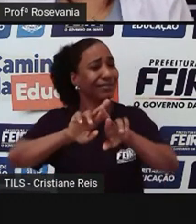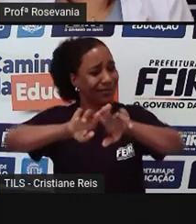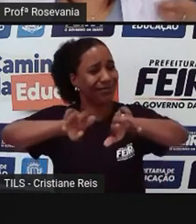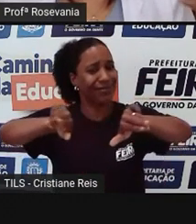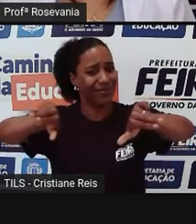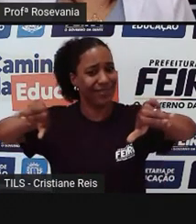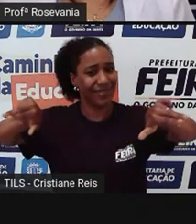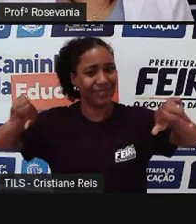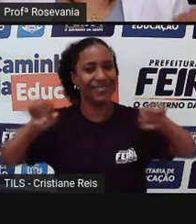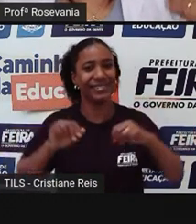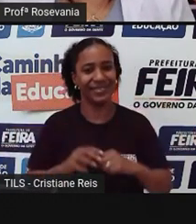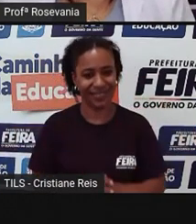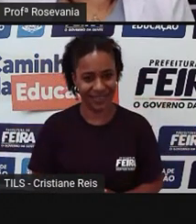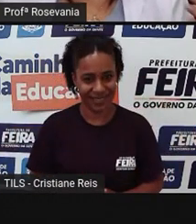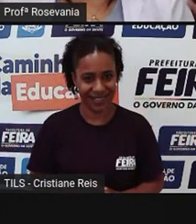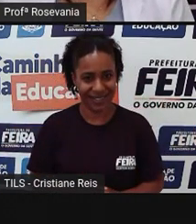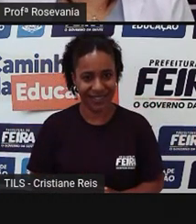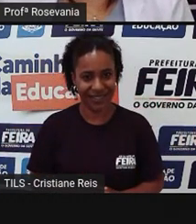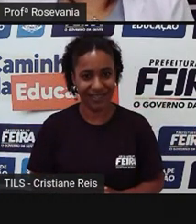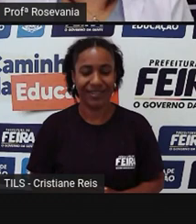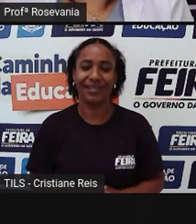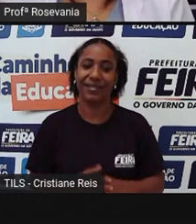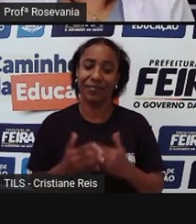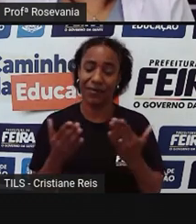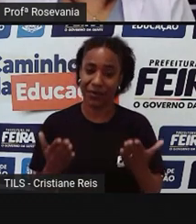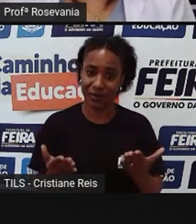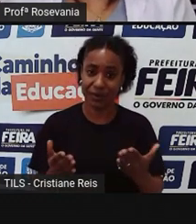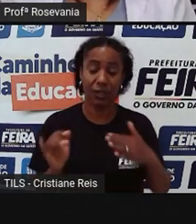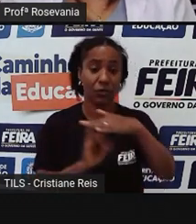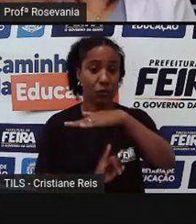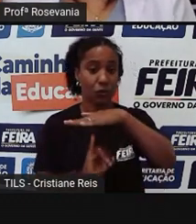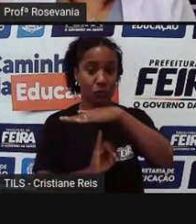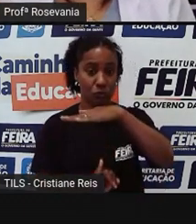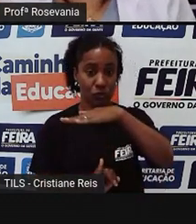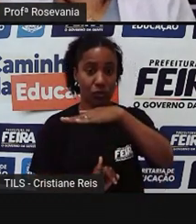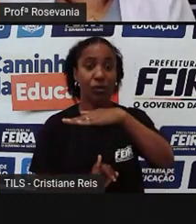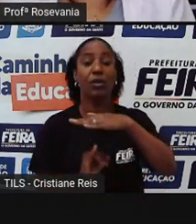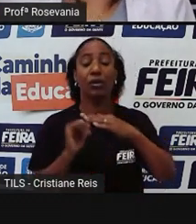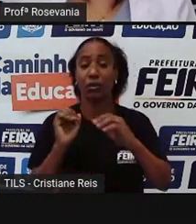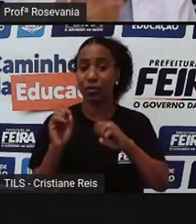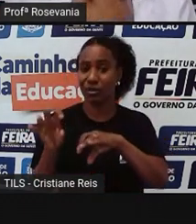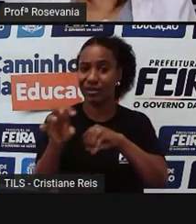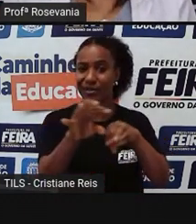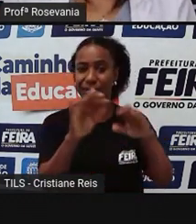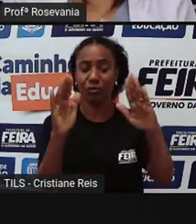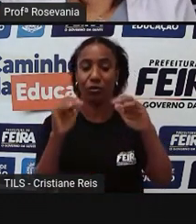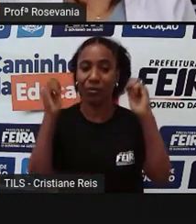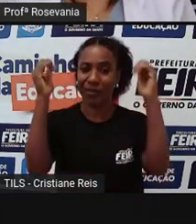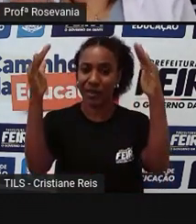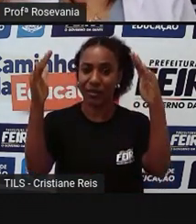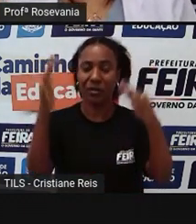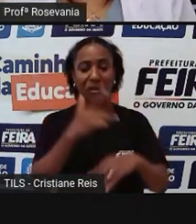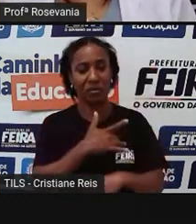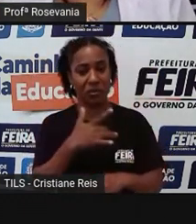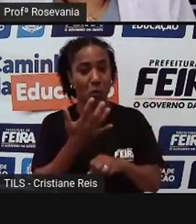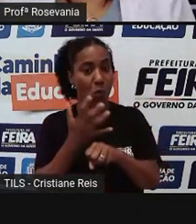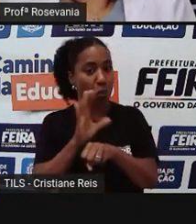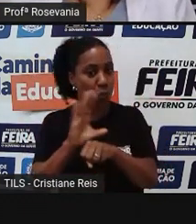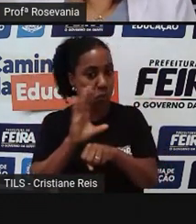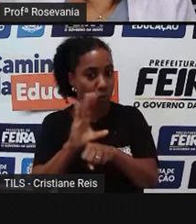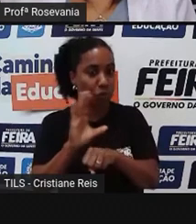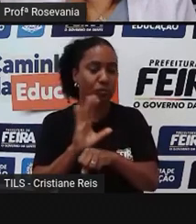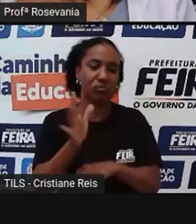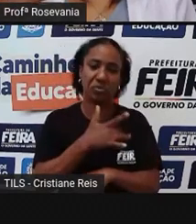vamos dizer assim, que são instituições de nível superior que trazem os mais diversos cursos, desde a área de saúde, a área de